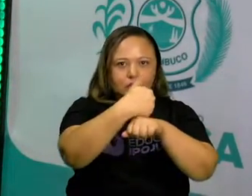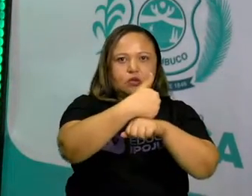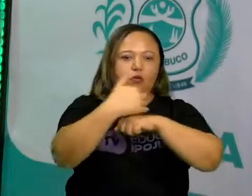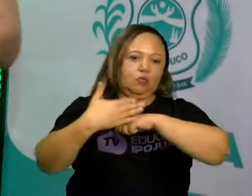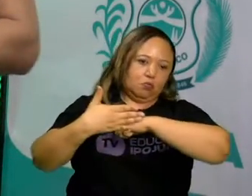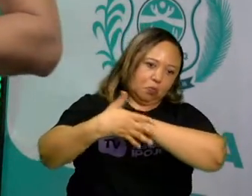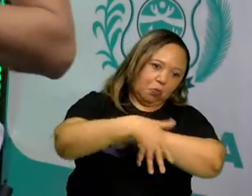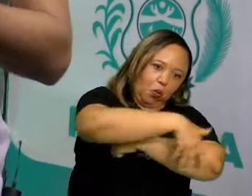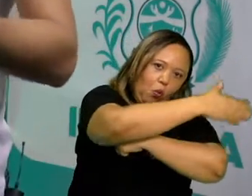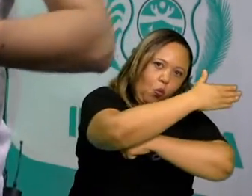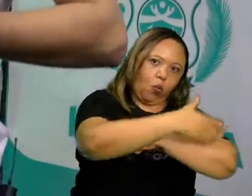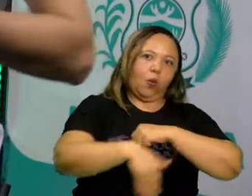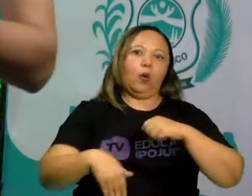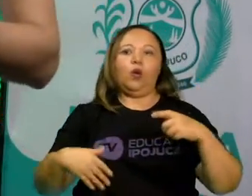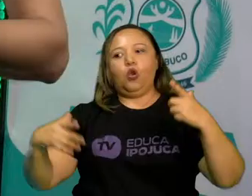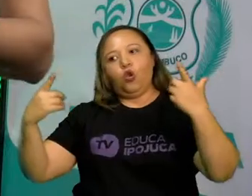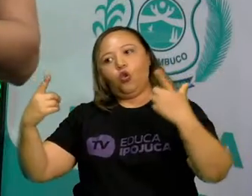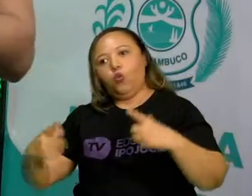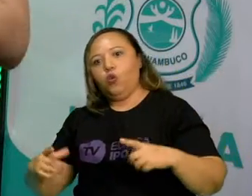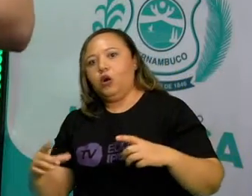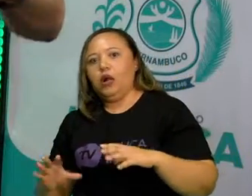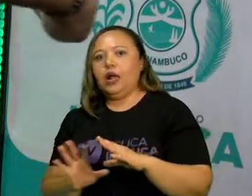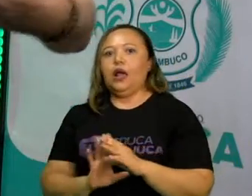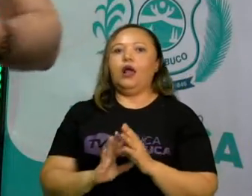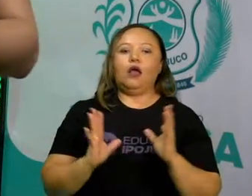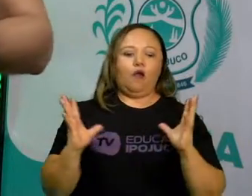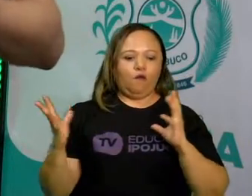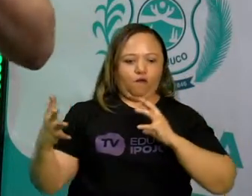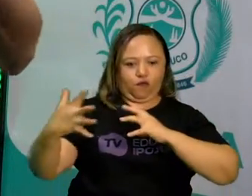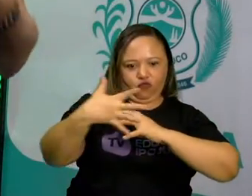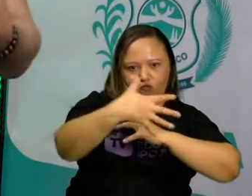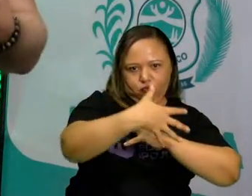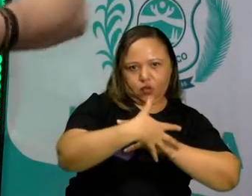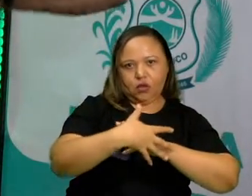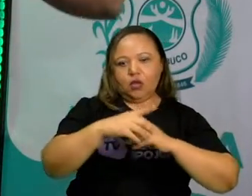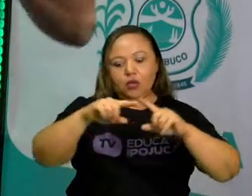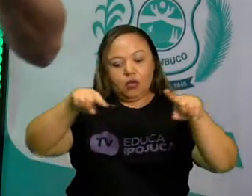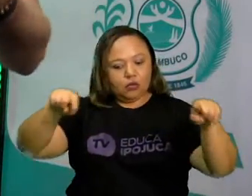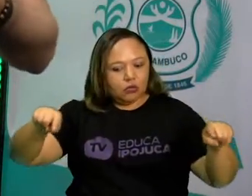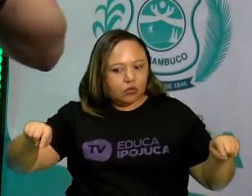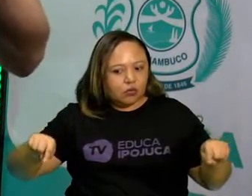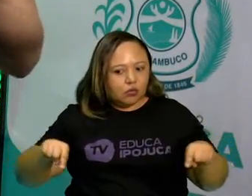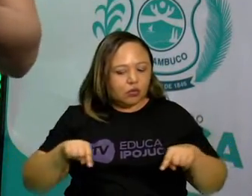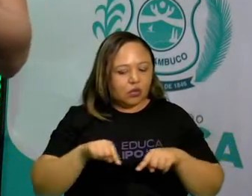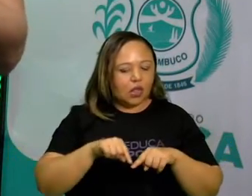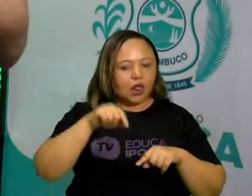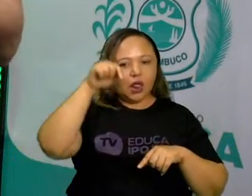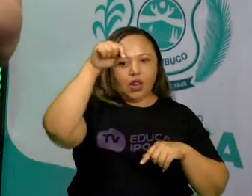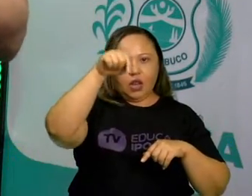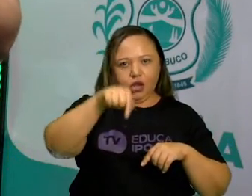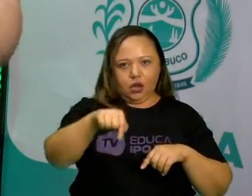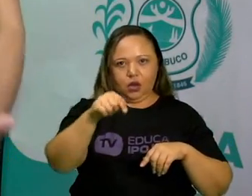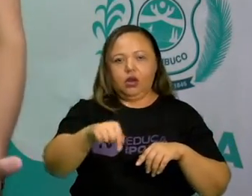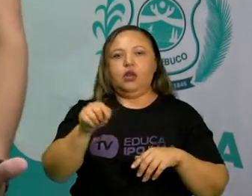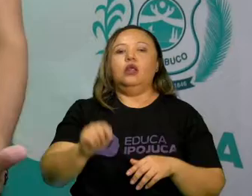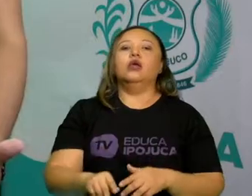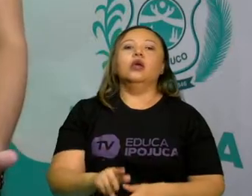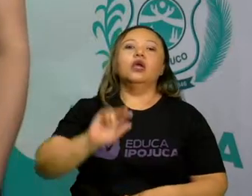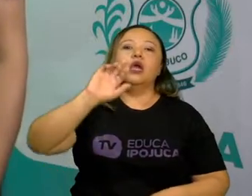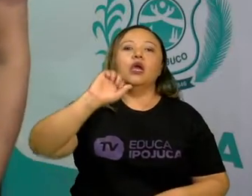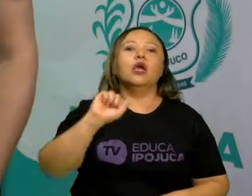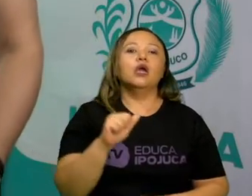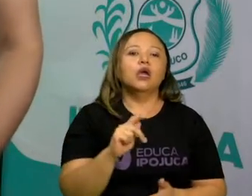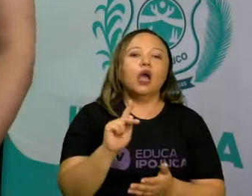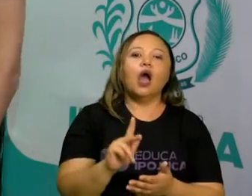logicamente. Mas o que a gente precisa entender é que o palco é um lugar onde acontecem as apresentações,